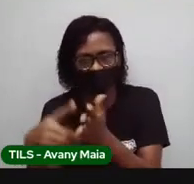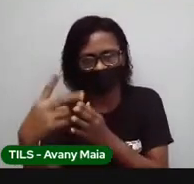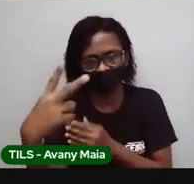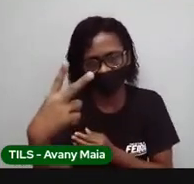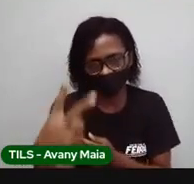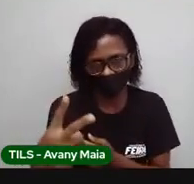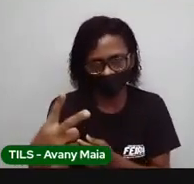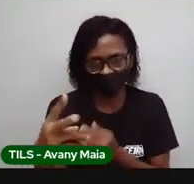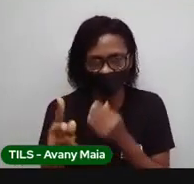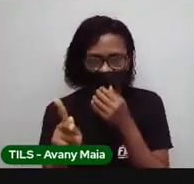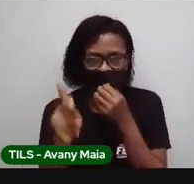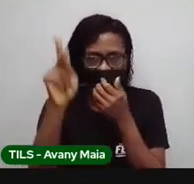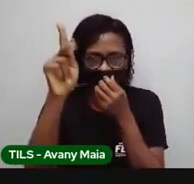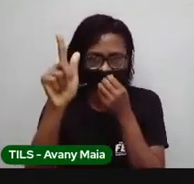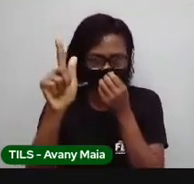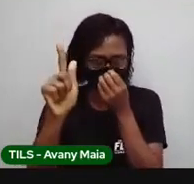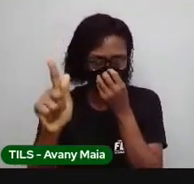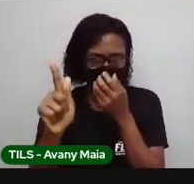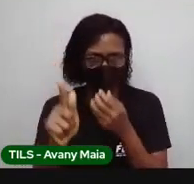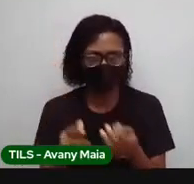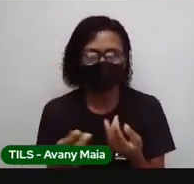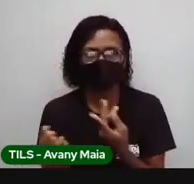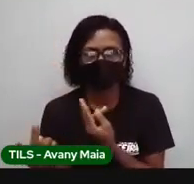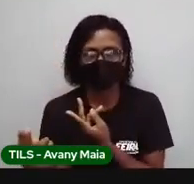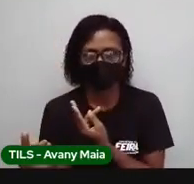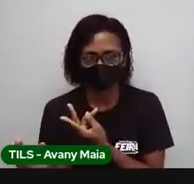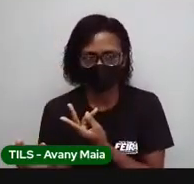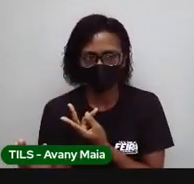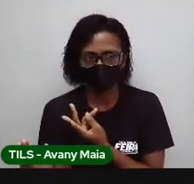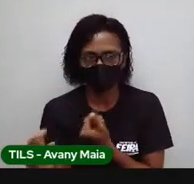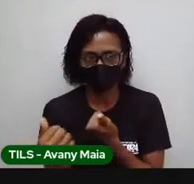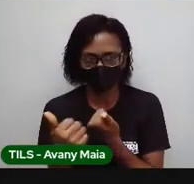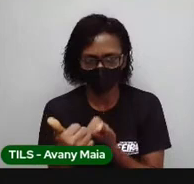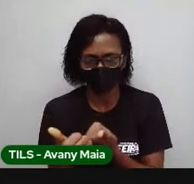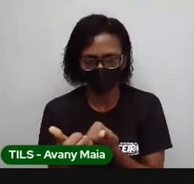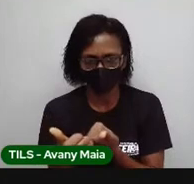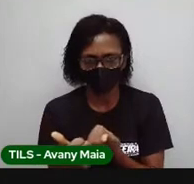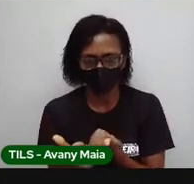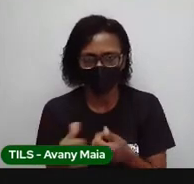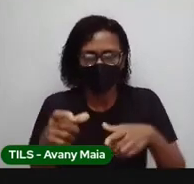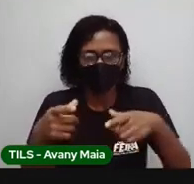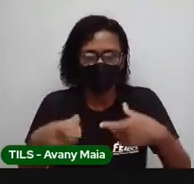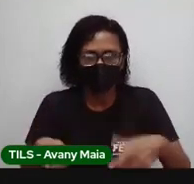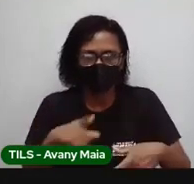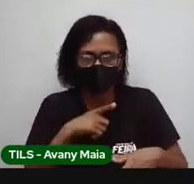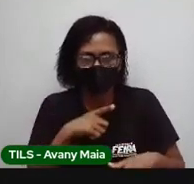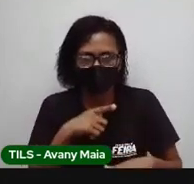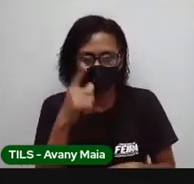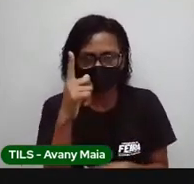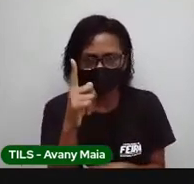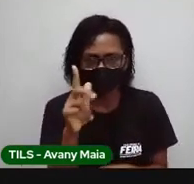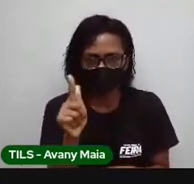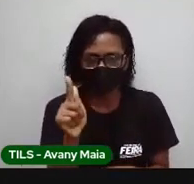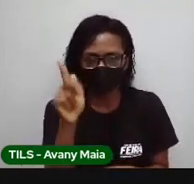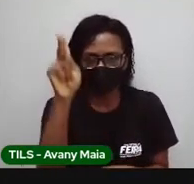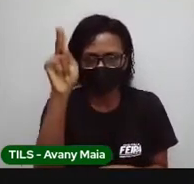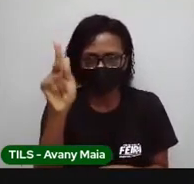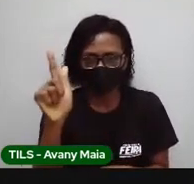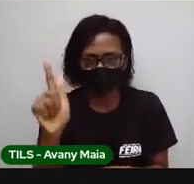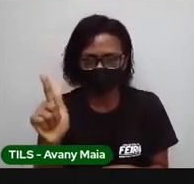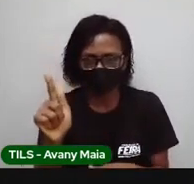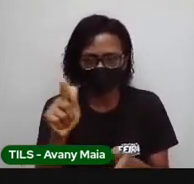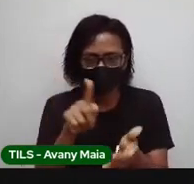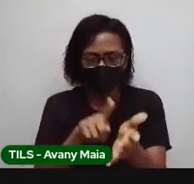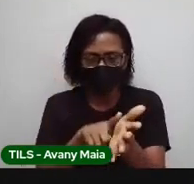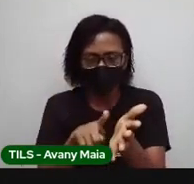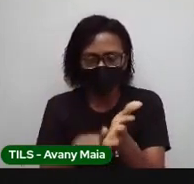quilograma vale a mesma coisa que mil gramas. Então, onde tem um quilograma, eu posso trocar